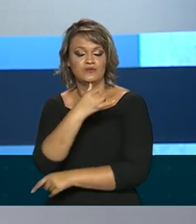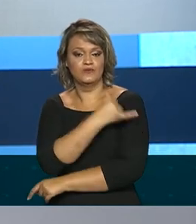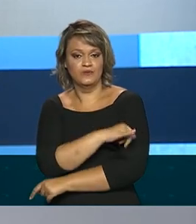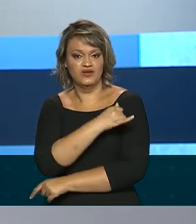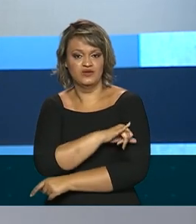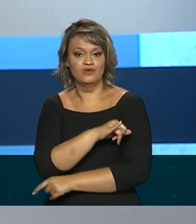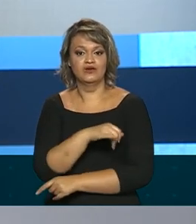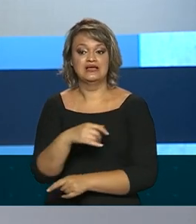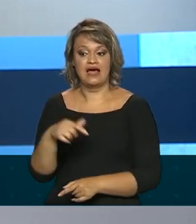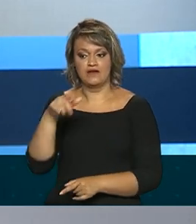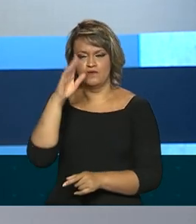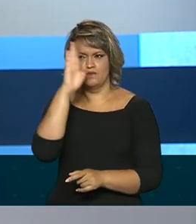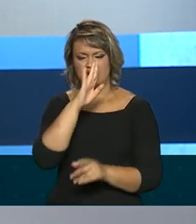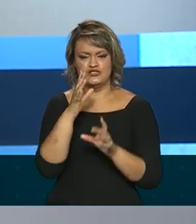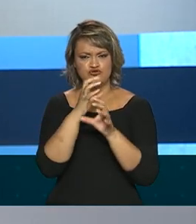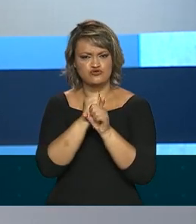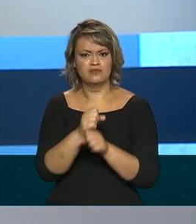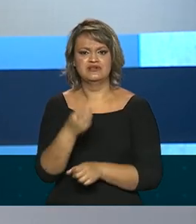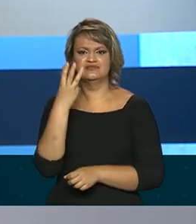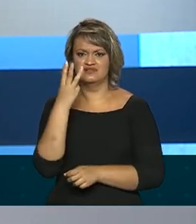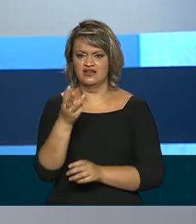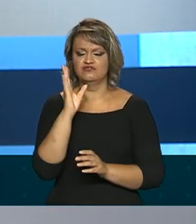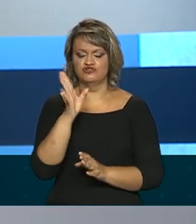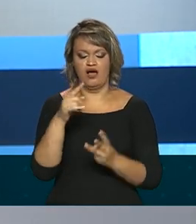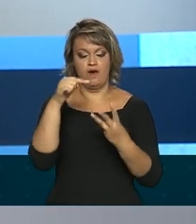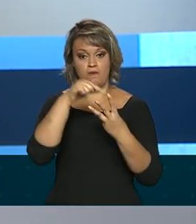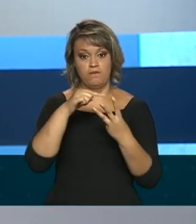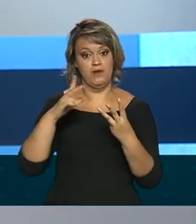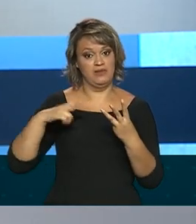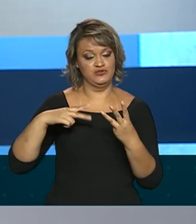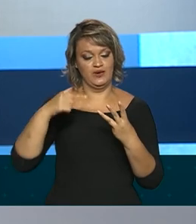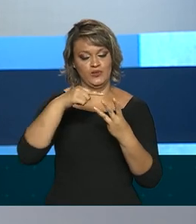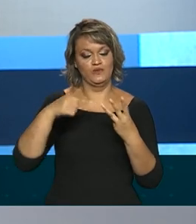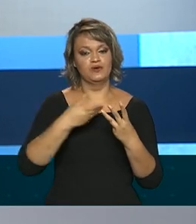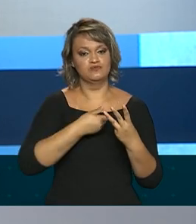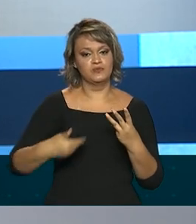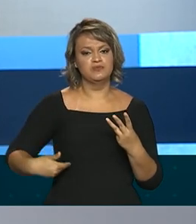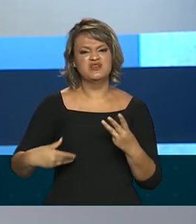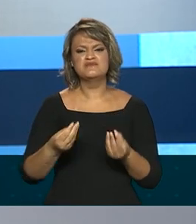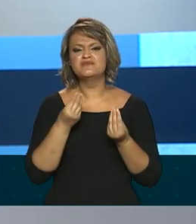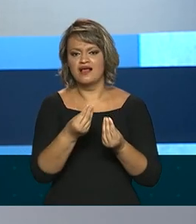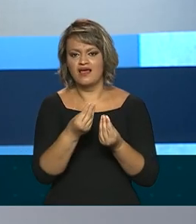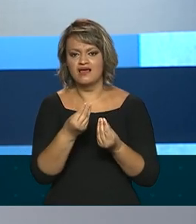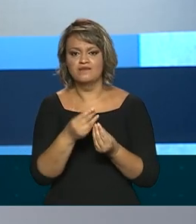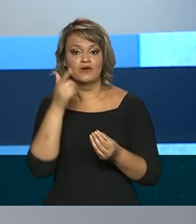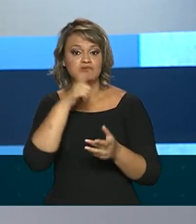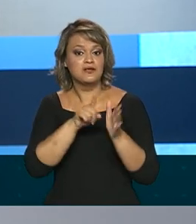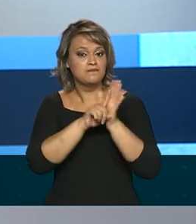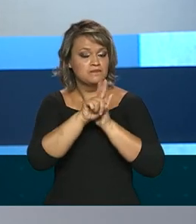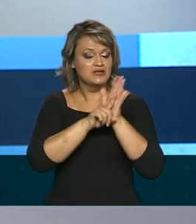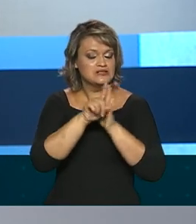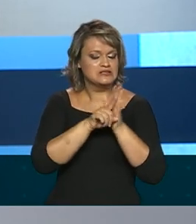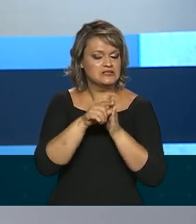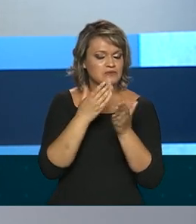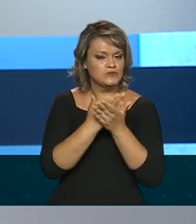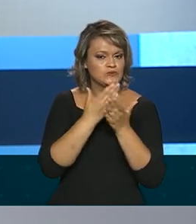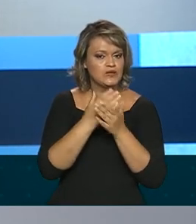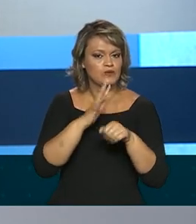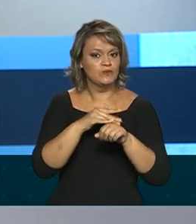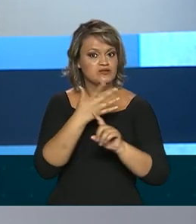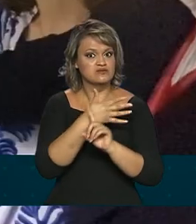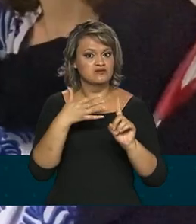país, uma particular e duas públicas, todas voltadas para desenvolver pesquisas sobre doenças raras.